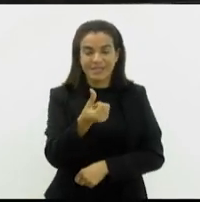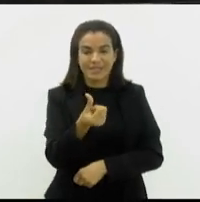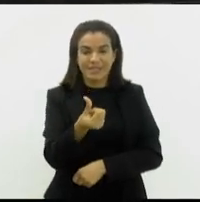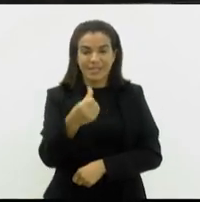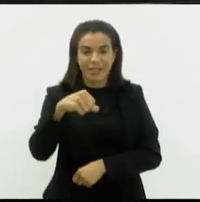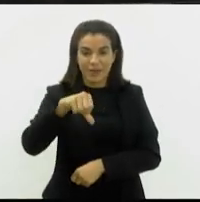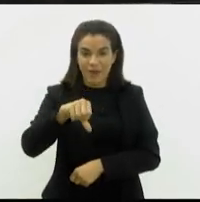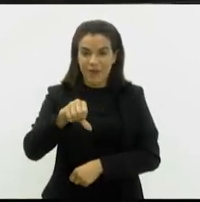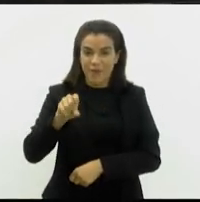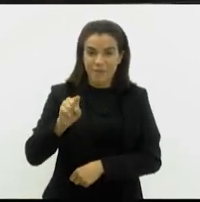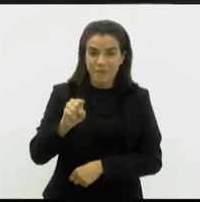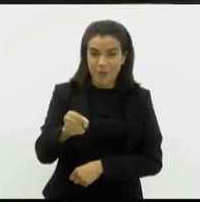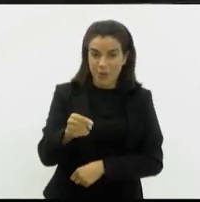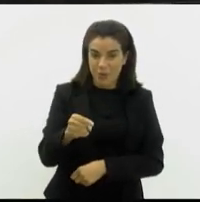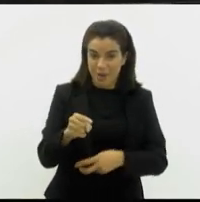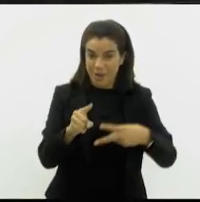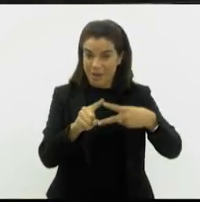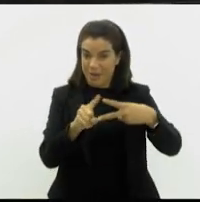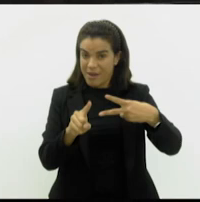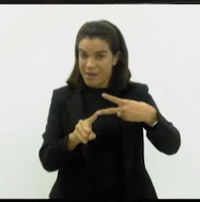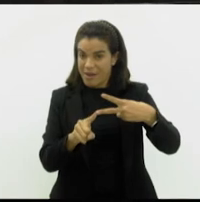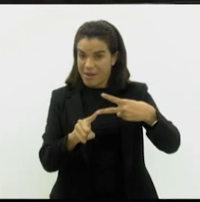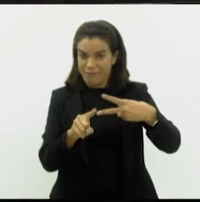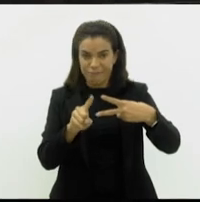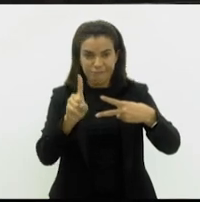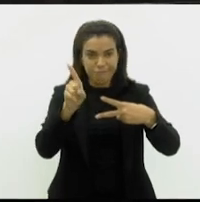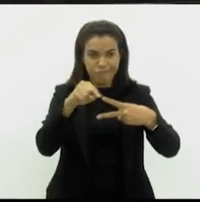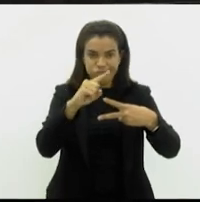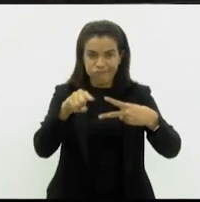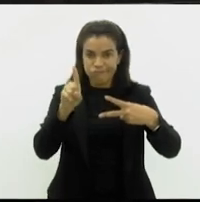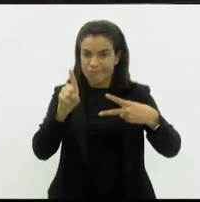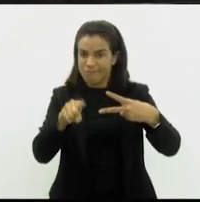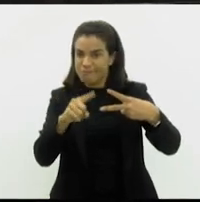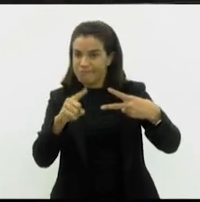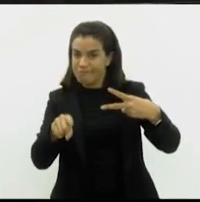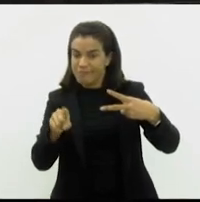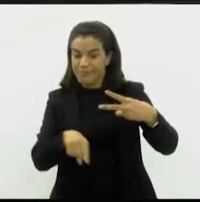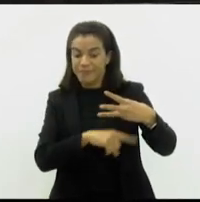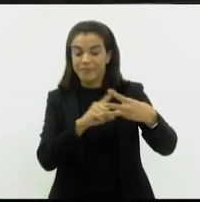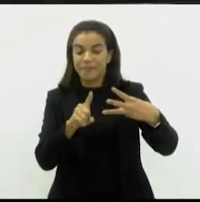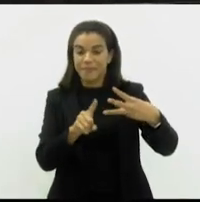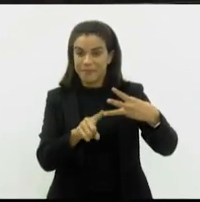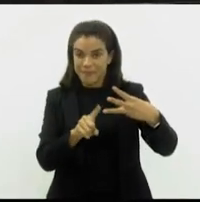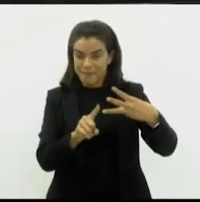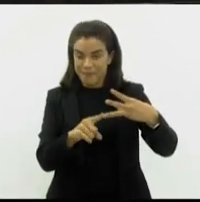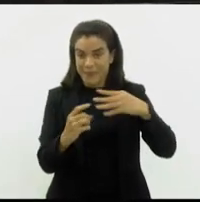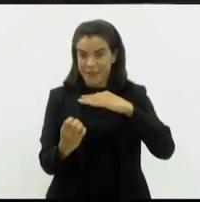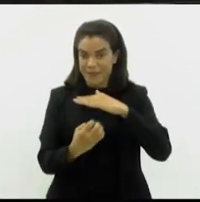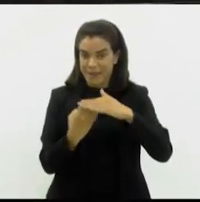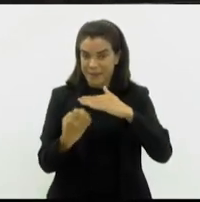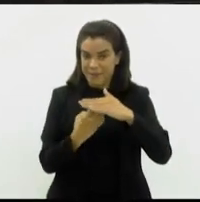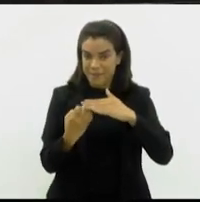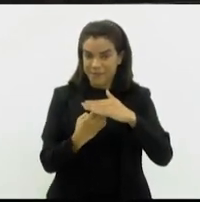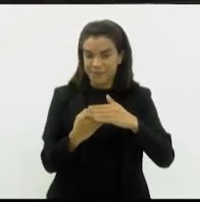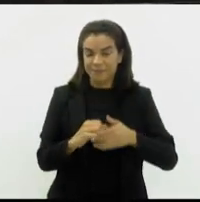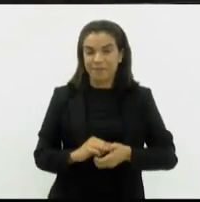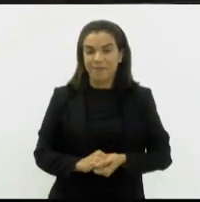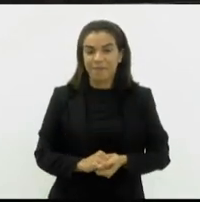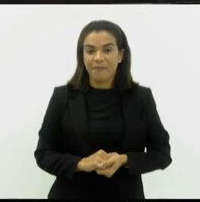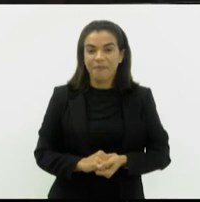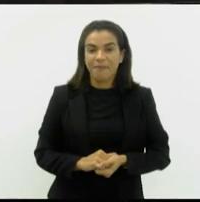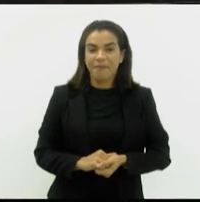ou seja, a primeira e a segunda desqualificada. Agora vamos para a terceira. A queridinha de muitos lugares